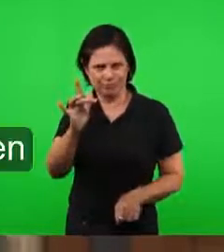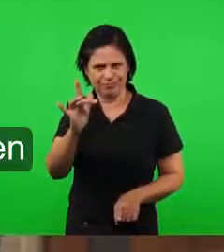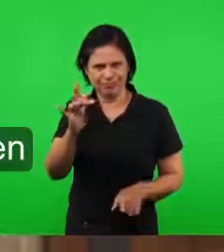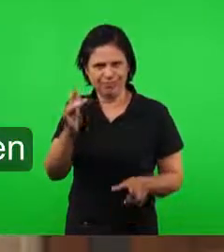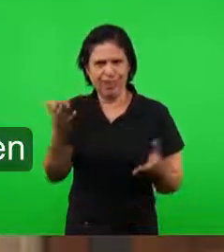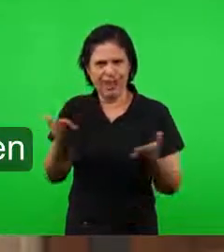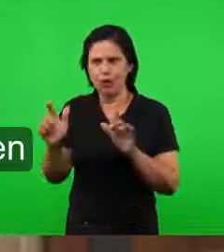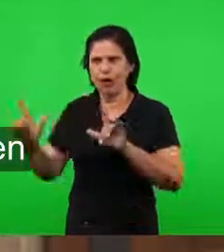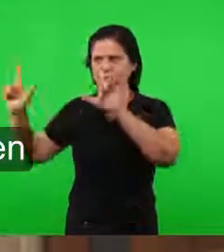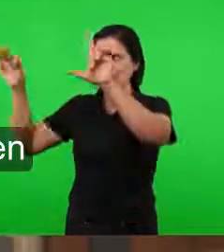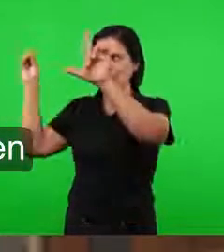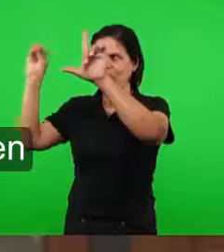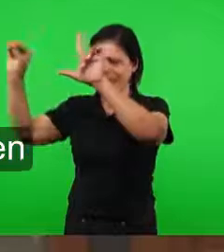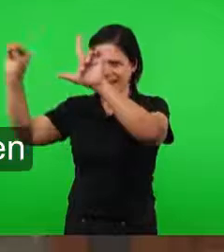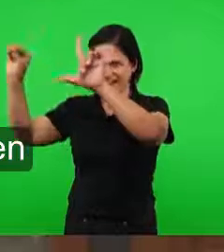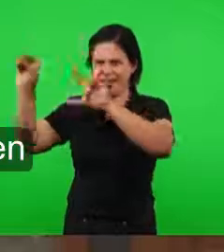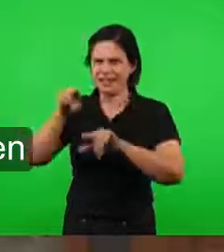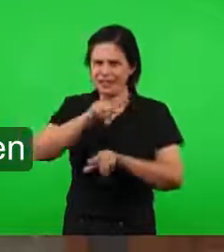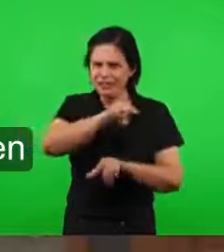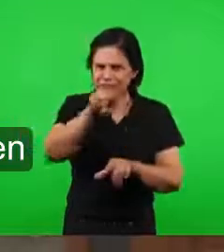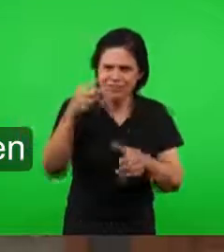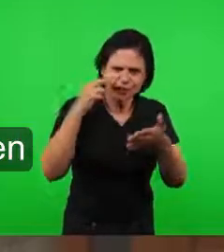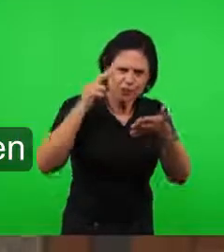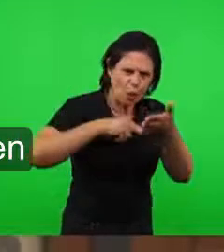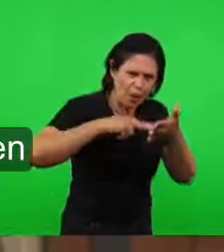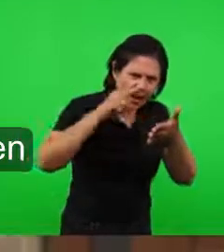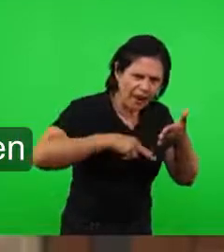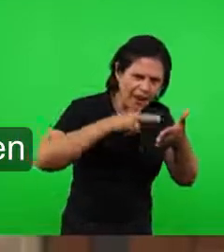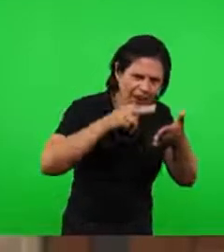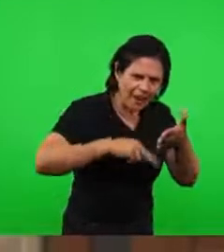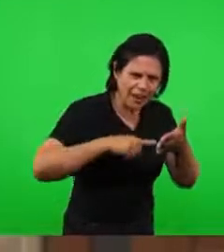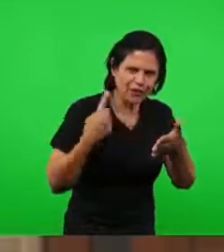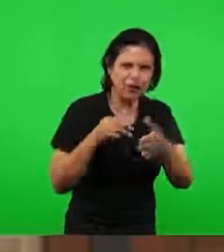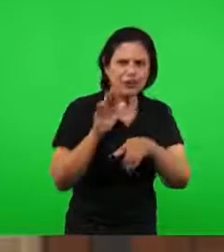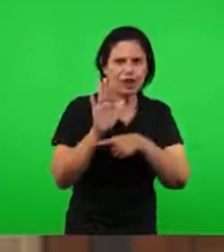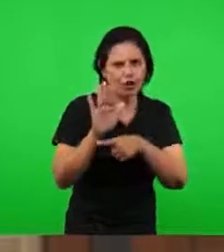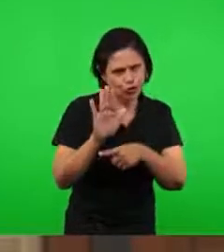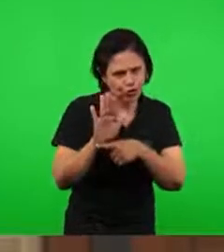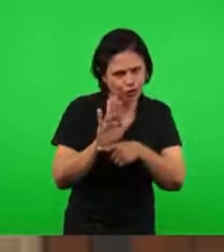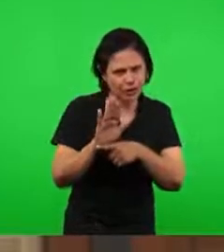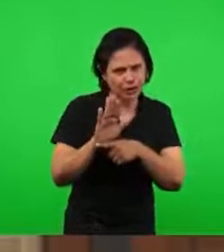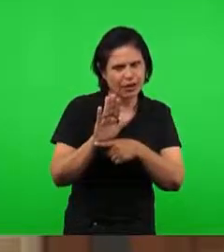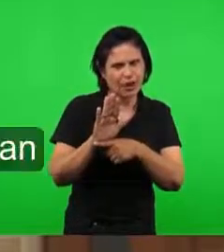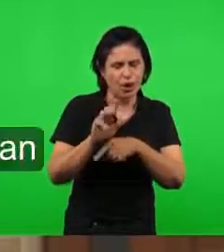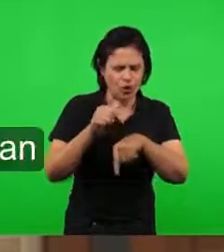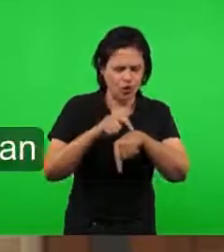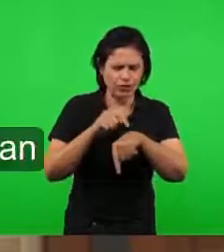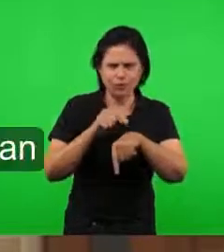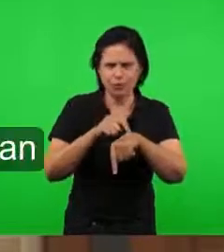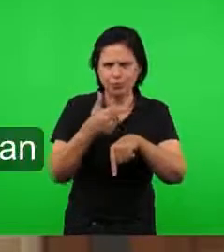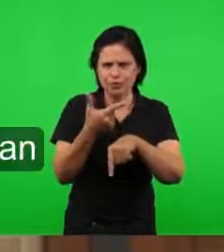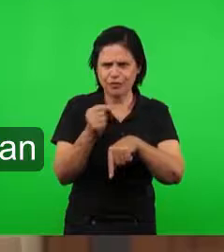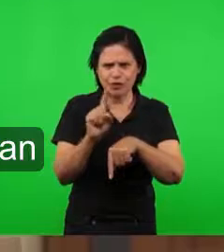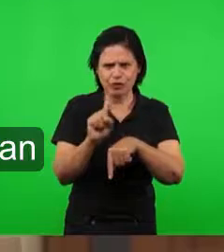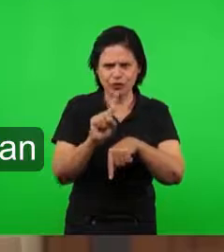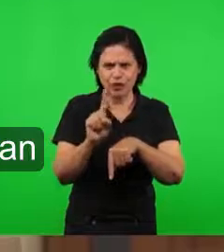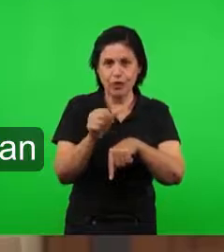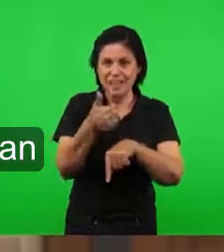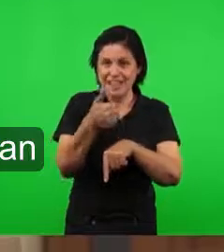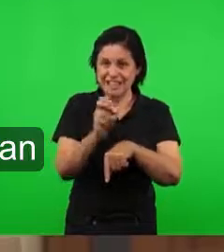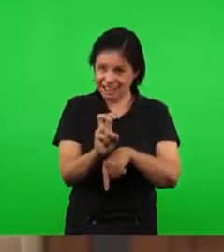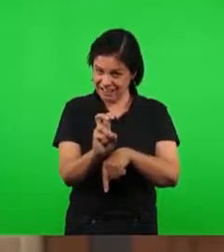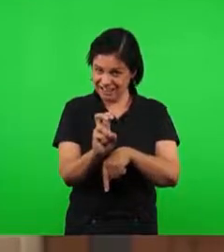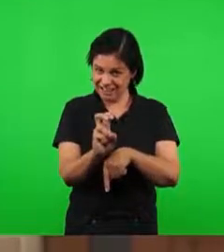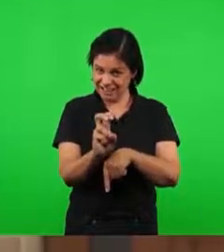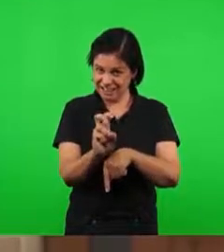deixar aqui para os irmãos essa pergunta. Agora, para colaborar com os irmãos, vamos fazer uma redução do tempo porque nós queremos que com 15 minutos